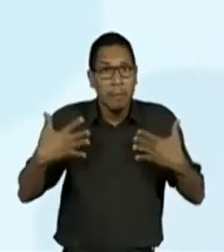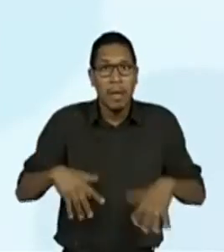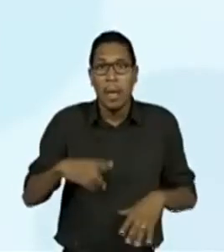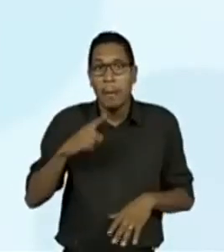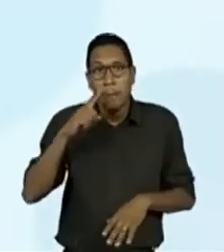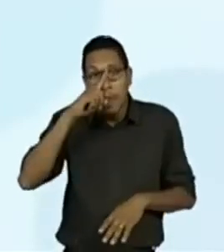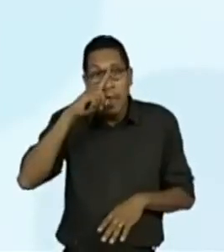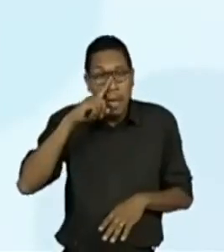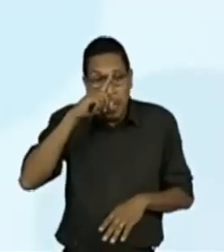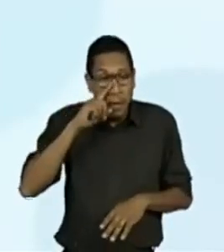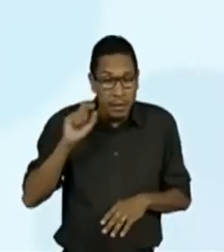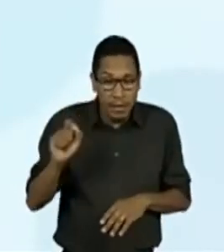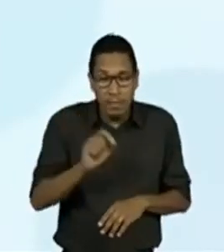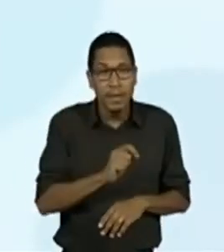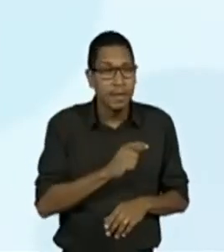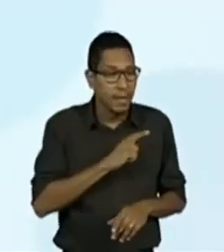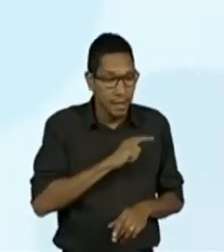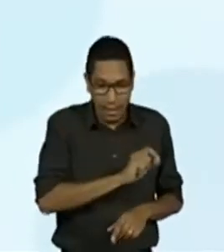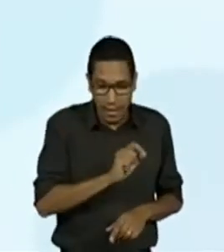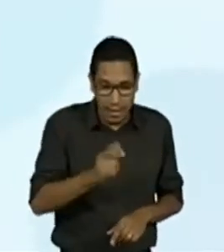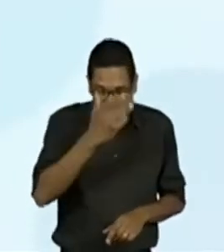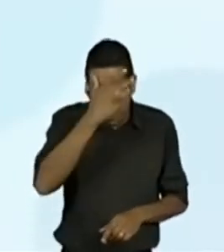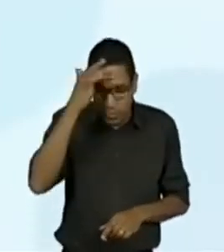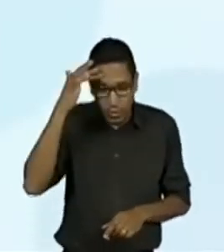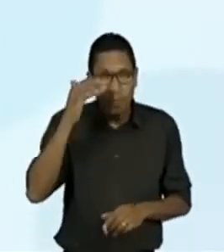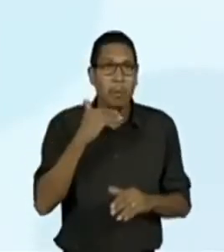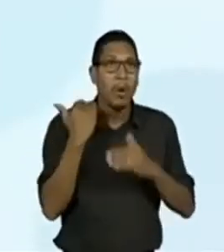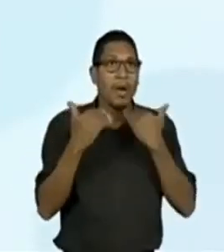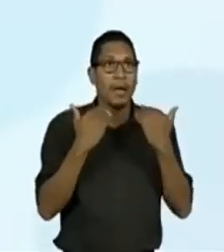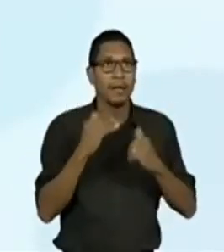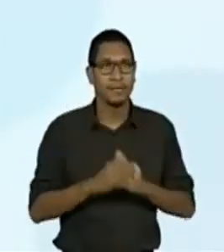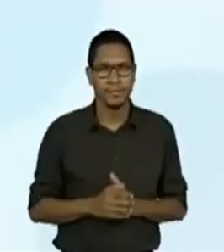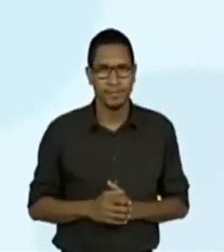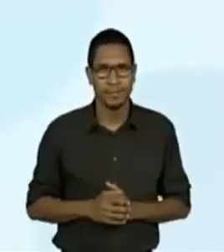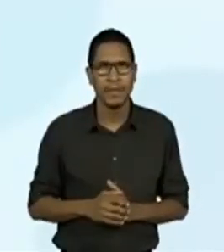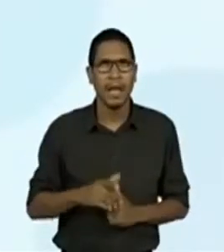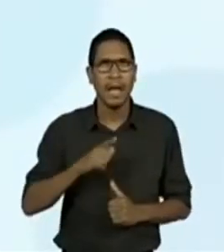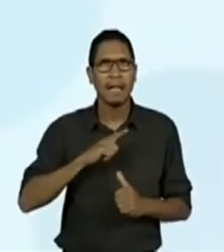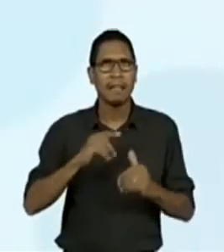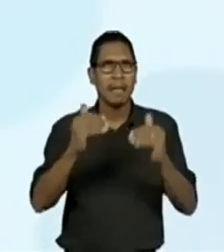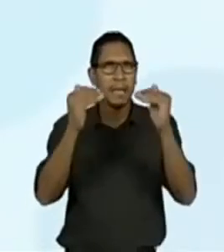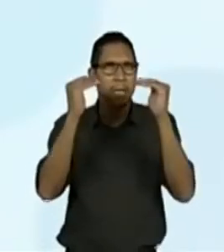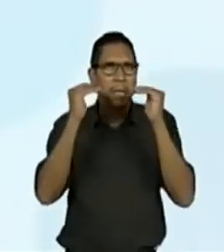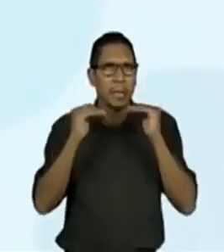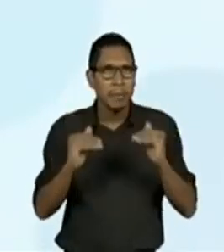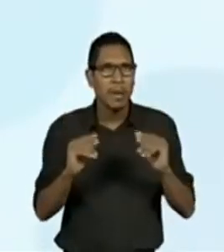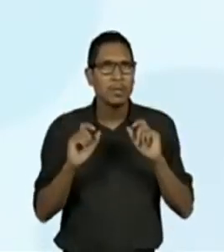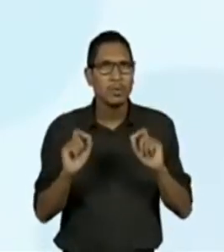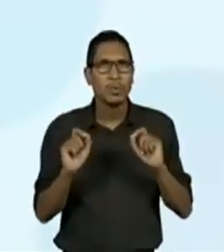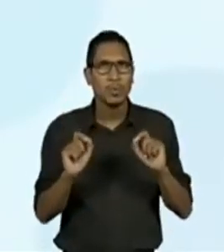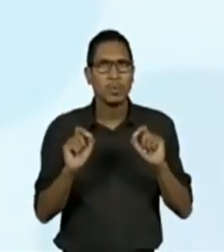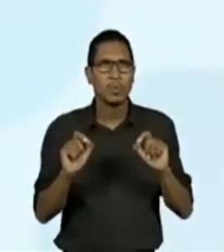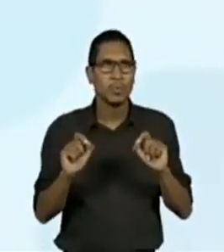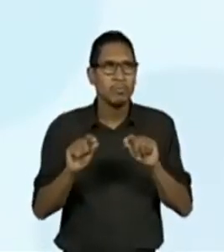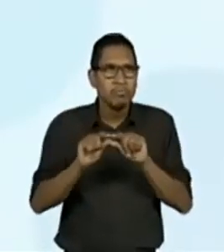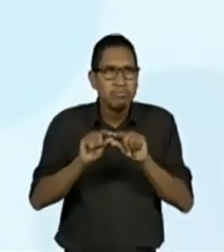Olha só, vocês podem falar da briga dos cientistas. faltando o quê ali? Esse final aqui, ó.